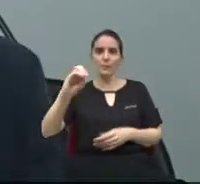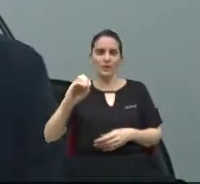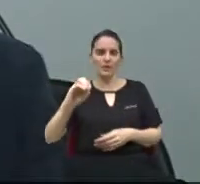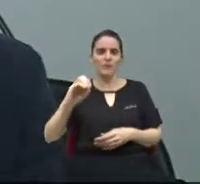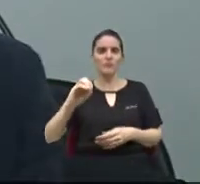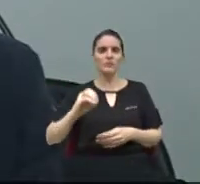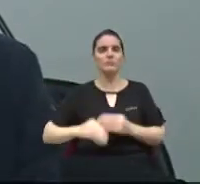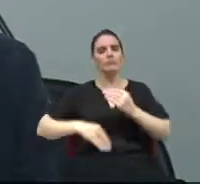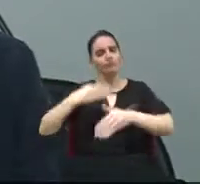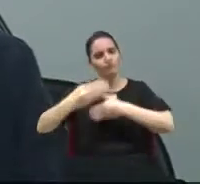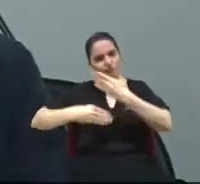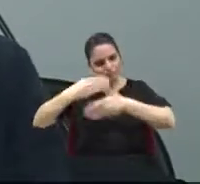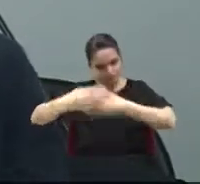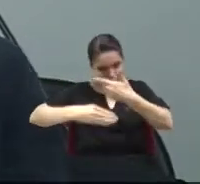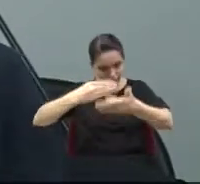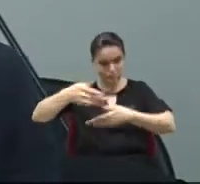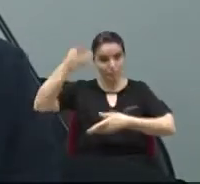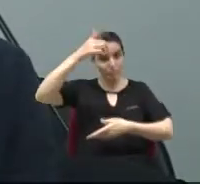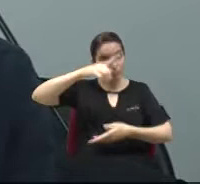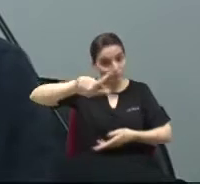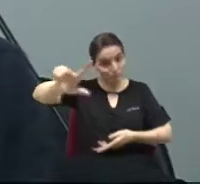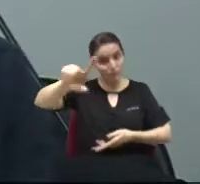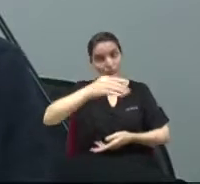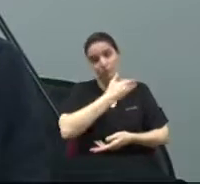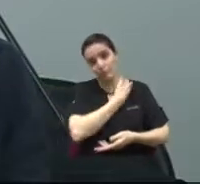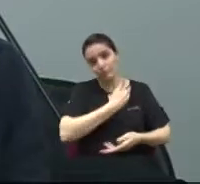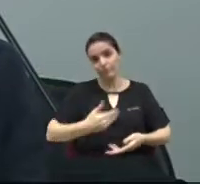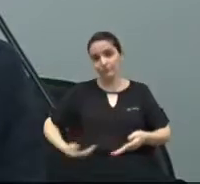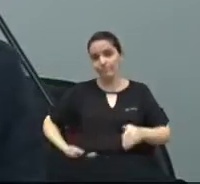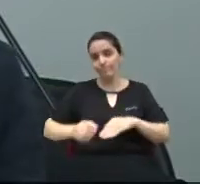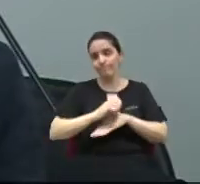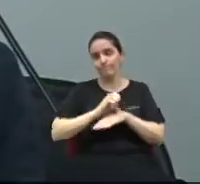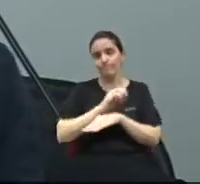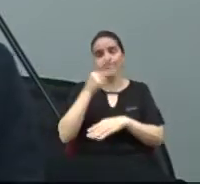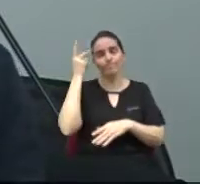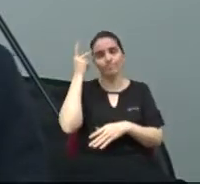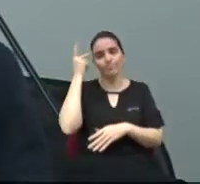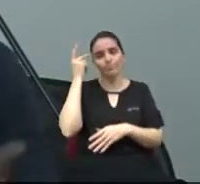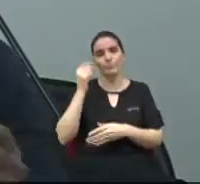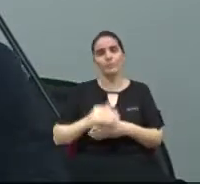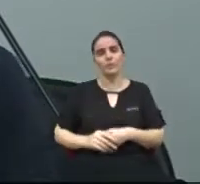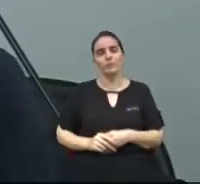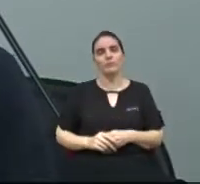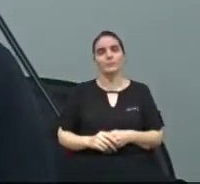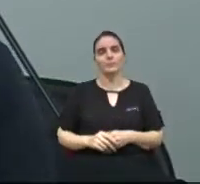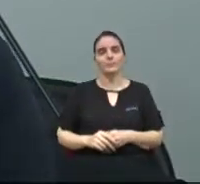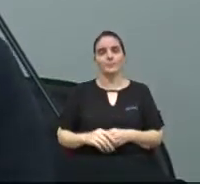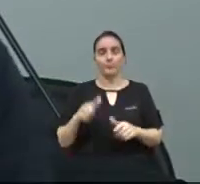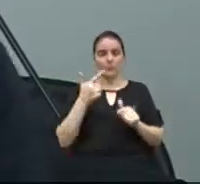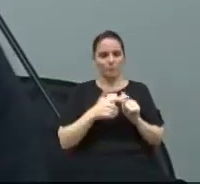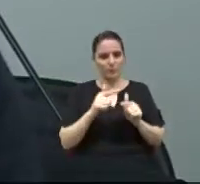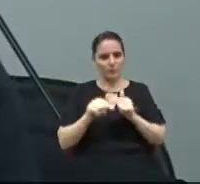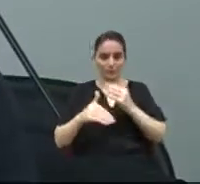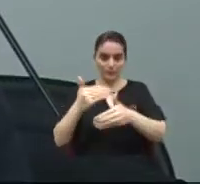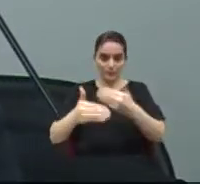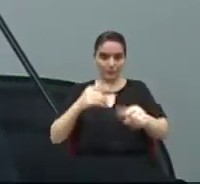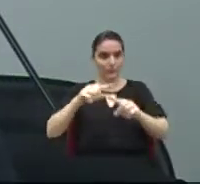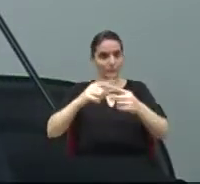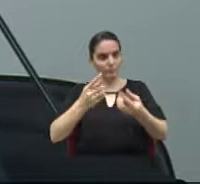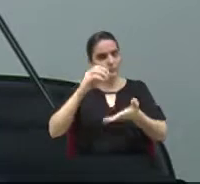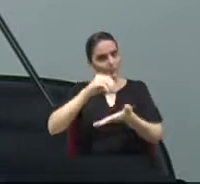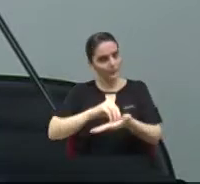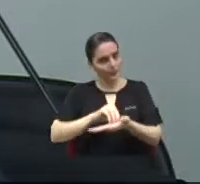para o próximo governador, que não sabemos quem será eleito aqui no Estado de São Paulo. mas fica aí o registro,